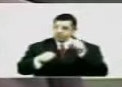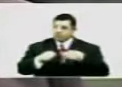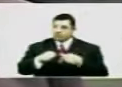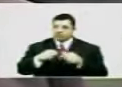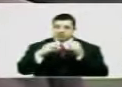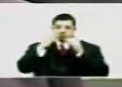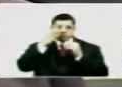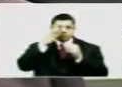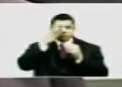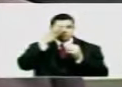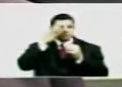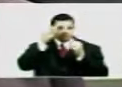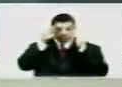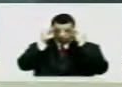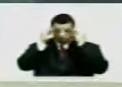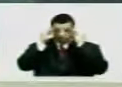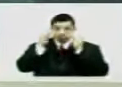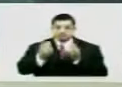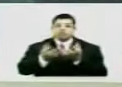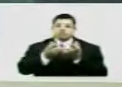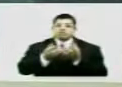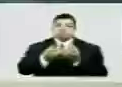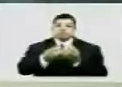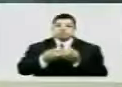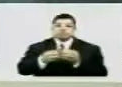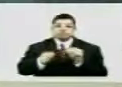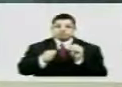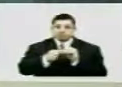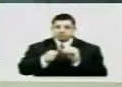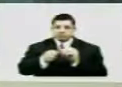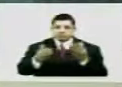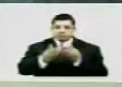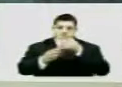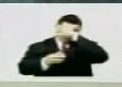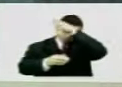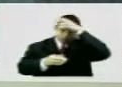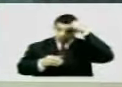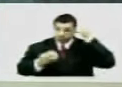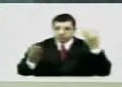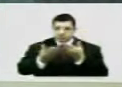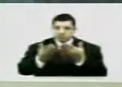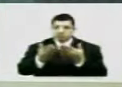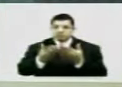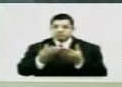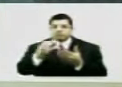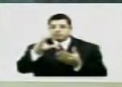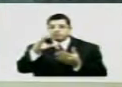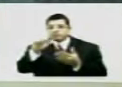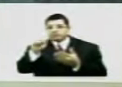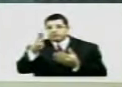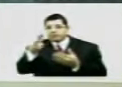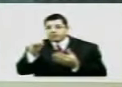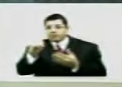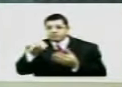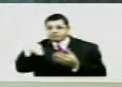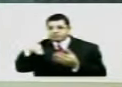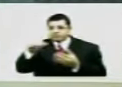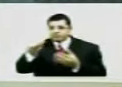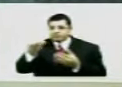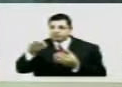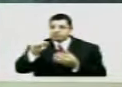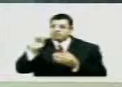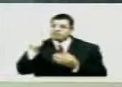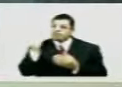falando de que o que está acontecendo em Manaus hoje, deputado Cabo Maciel tem